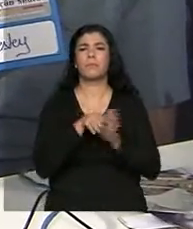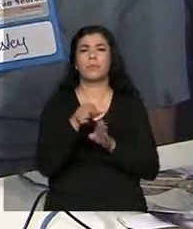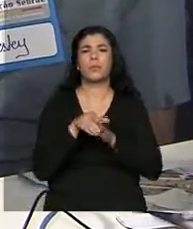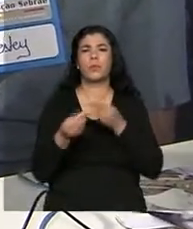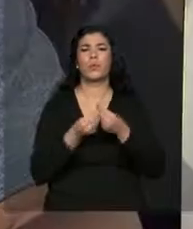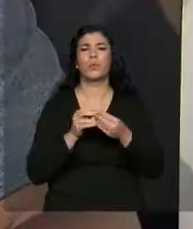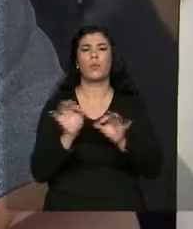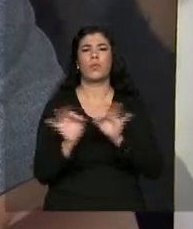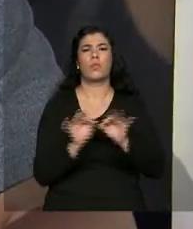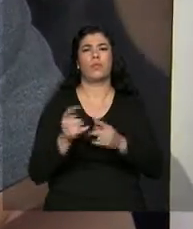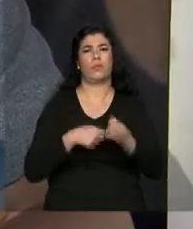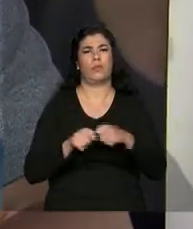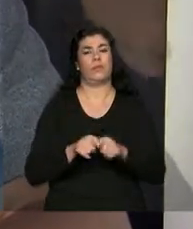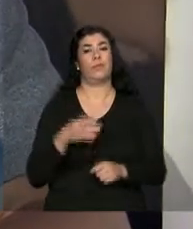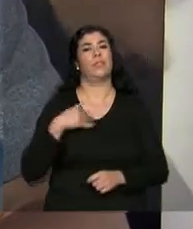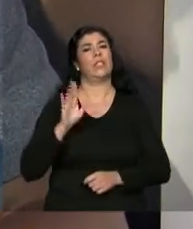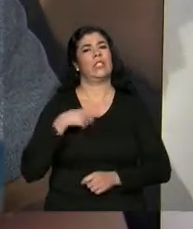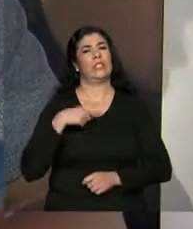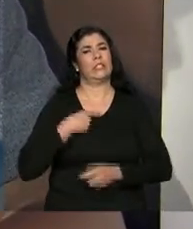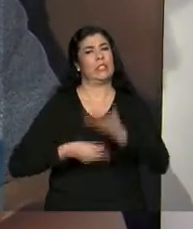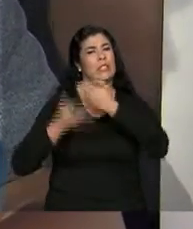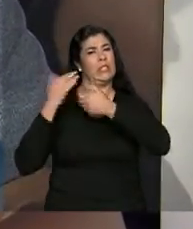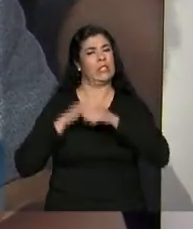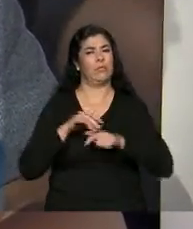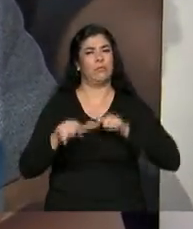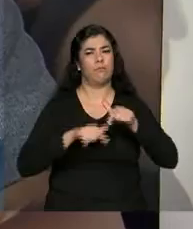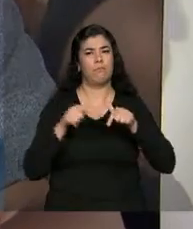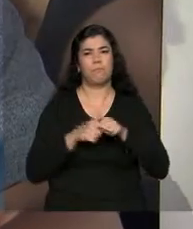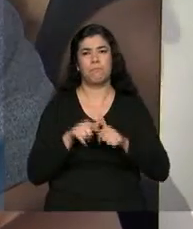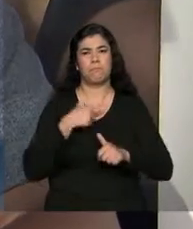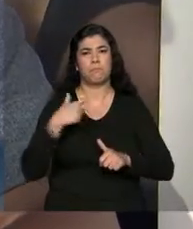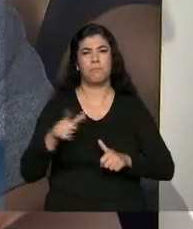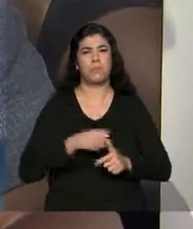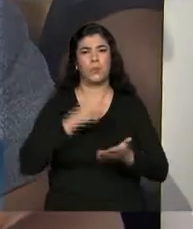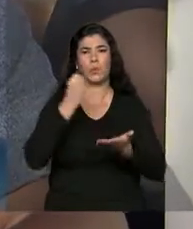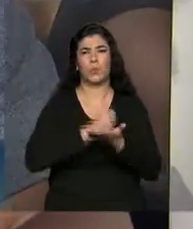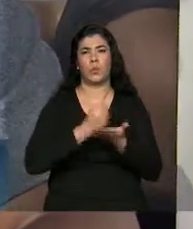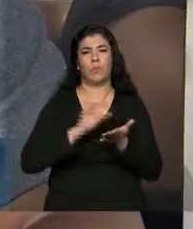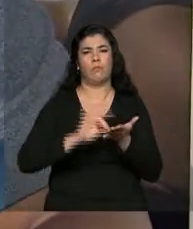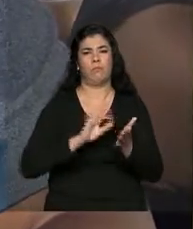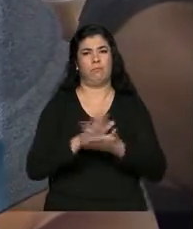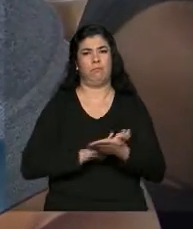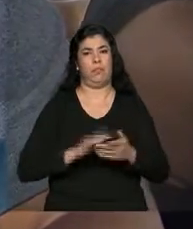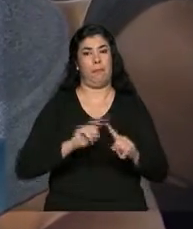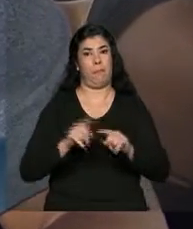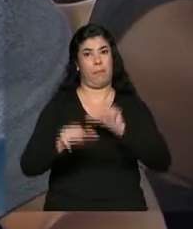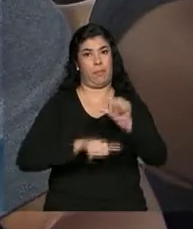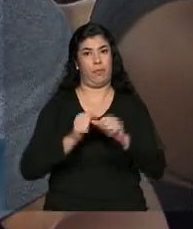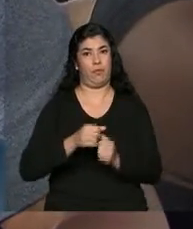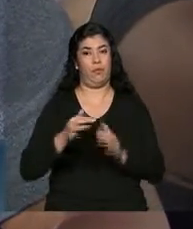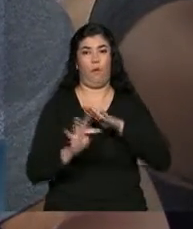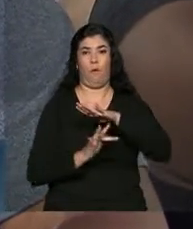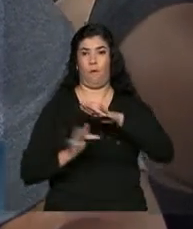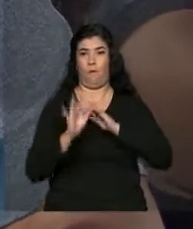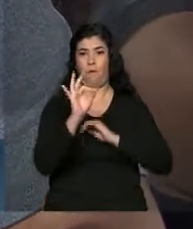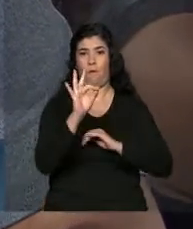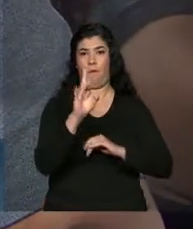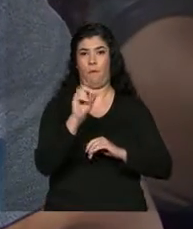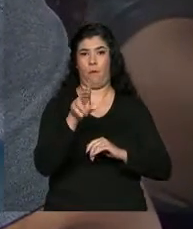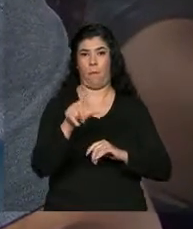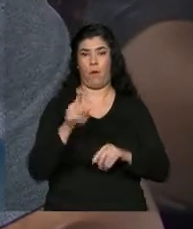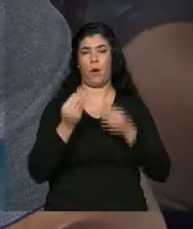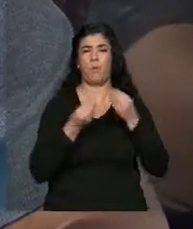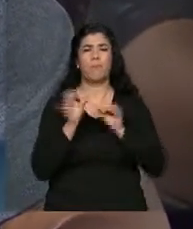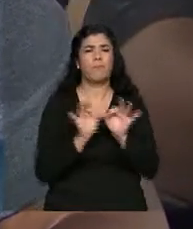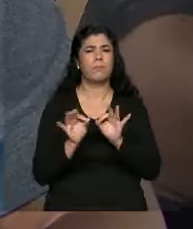próprio negócio. Porque na informalidade você trabalha aleatório. Mas você já na formalidade, você já planeja como